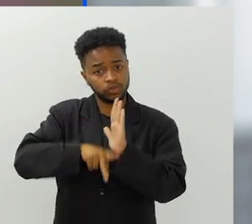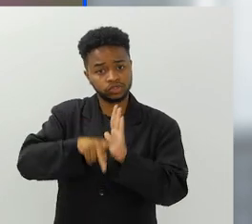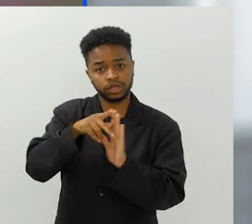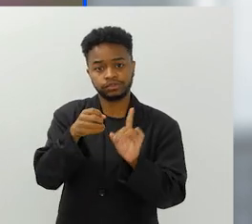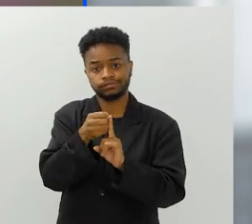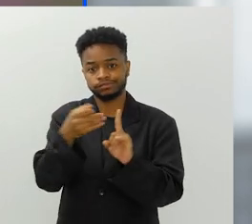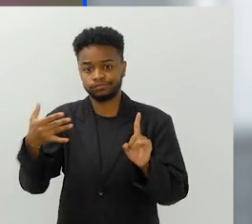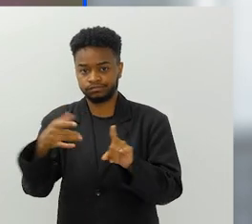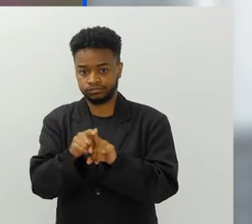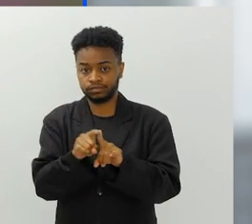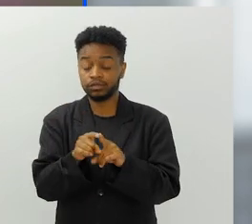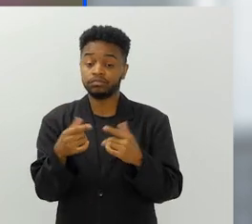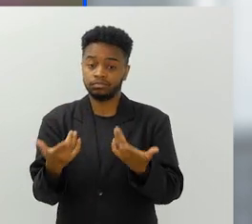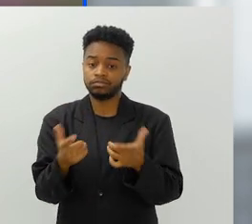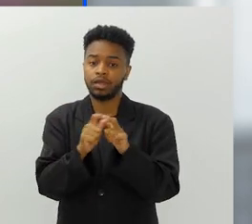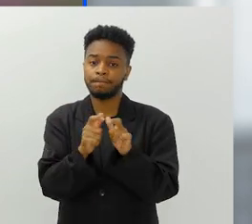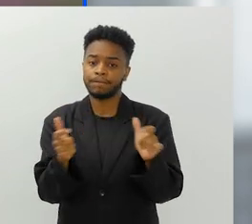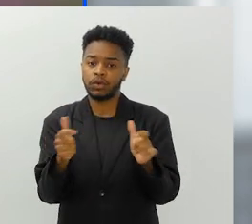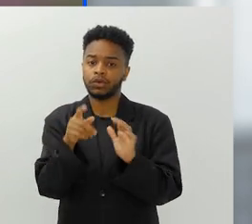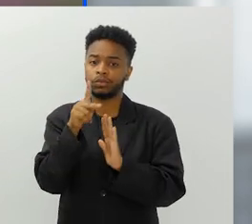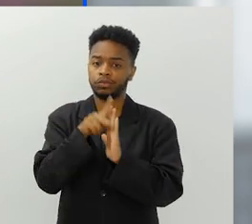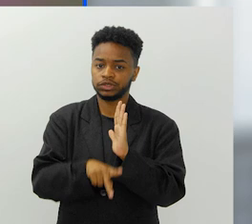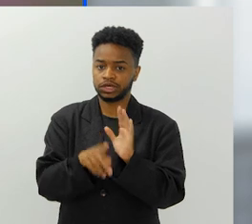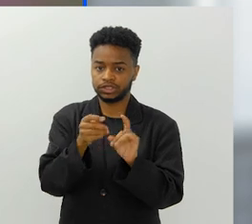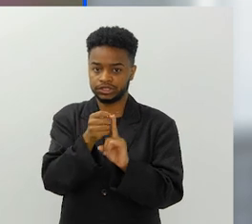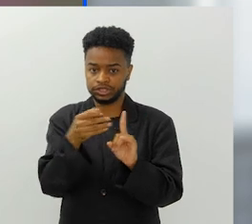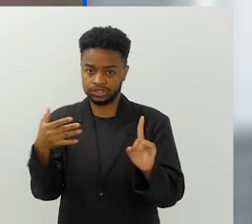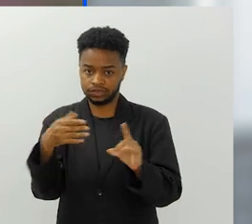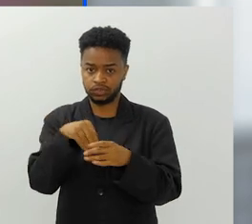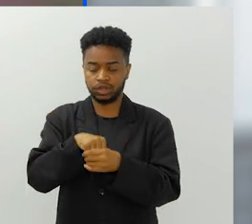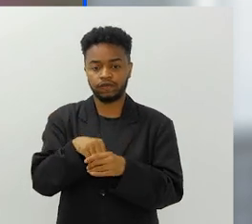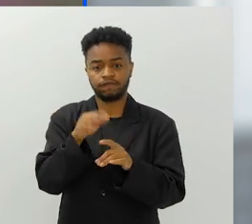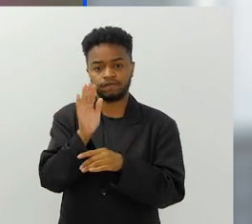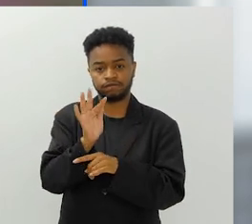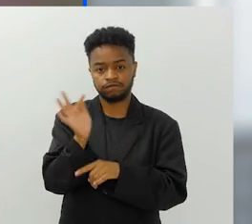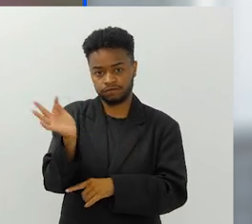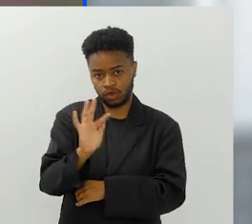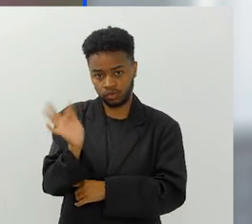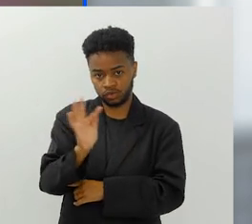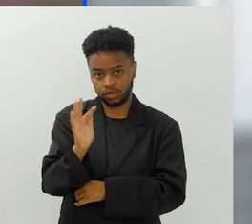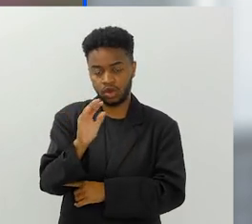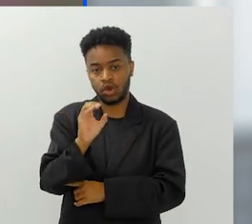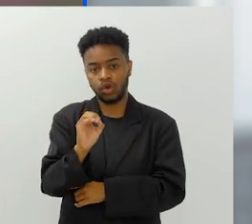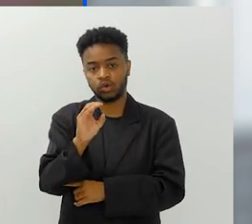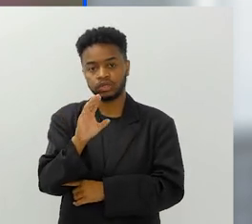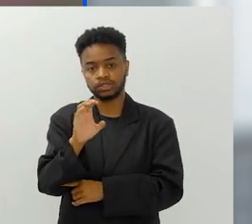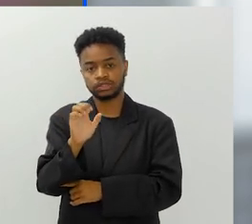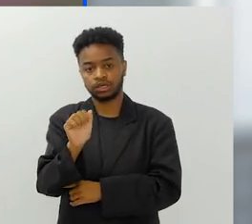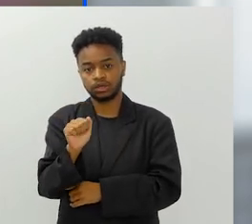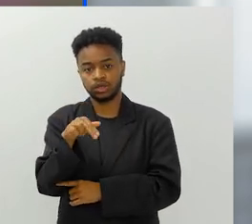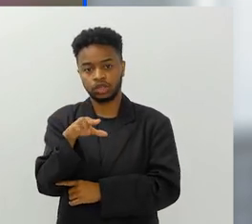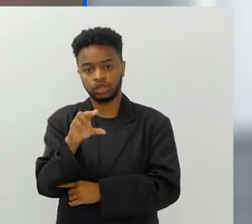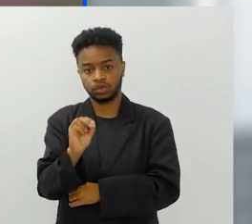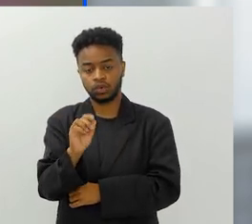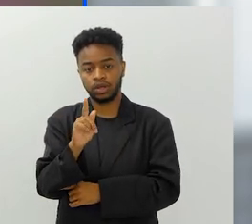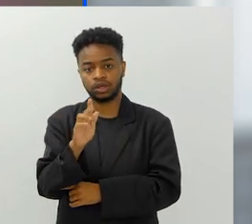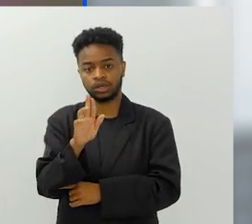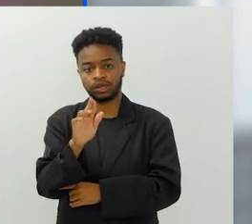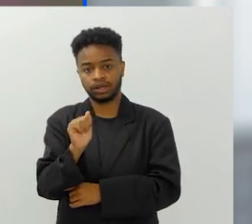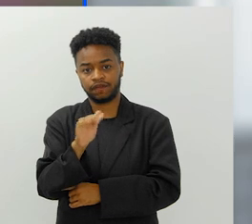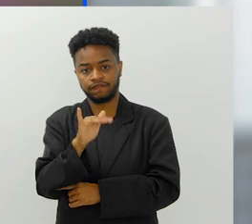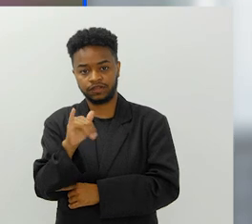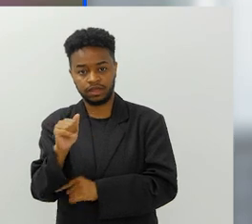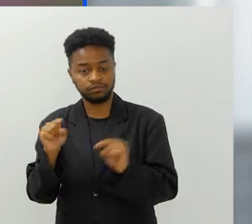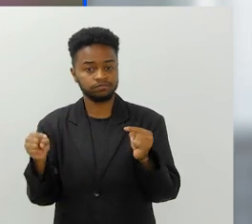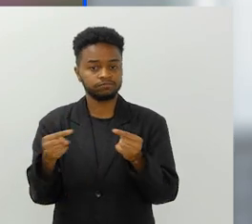extensão. E grande parte desses projetos de extensão na nossa faculdade, que é a Faculdade de Oceanografia, são projetos de